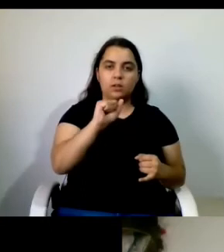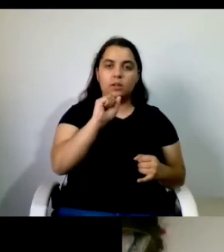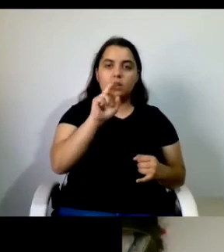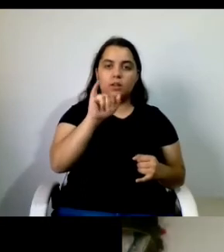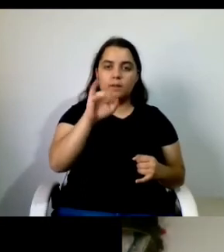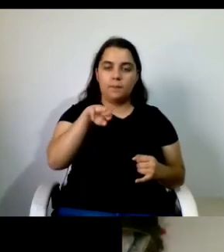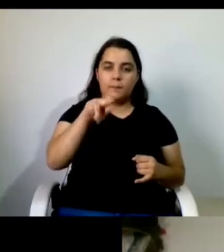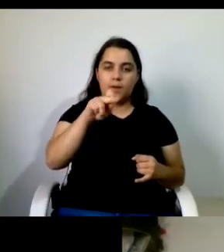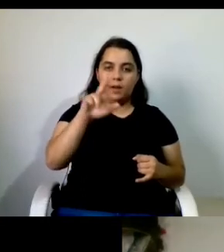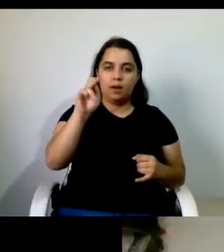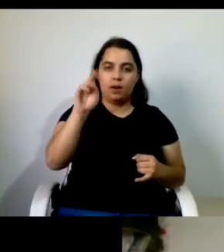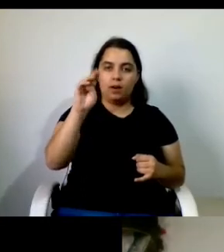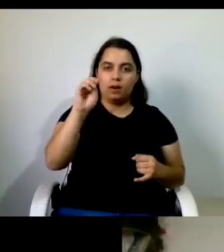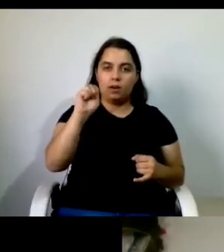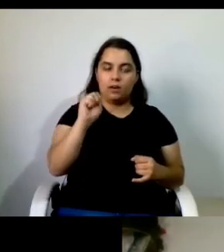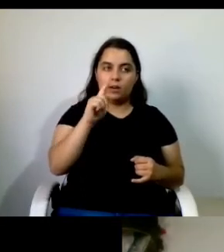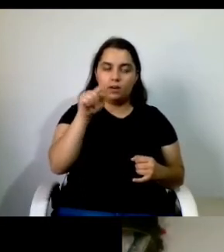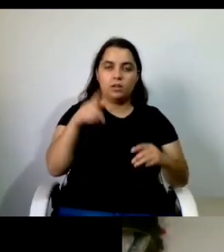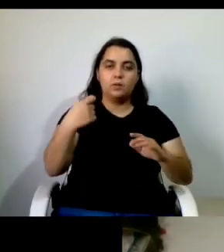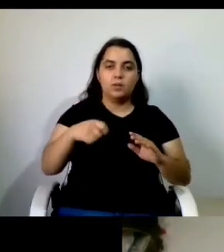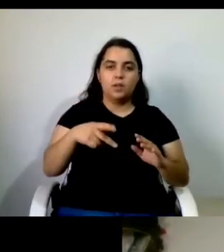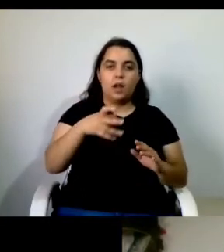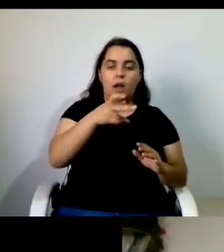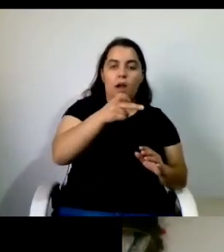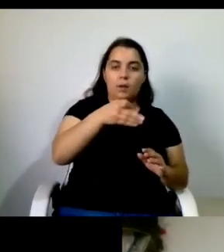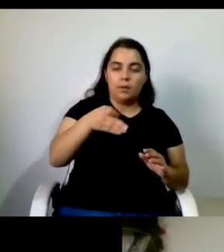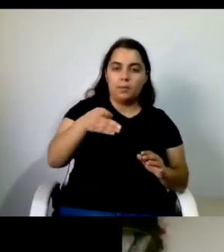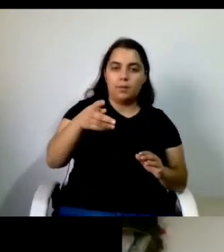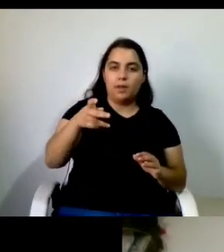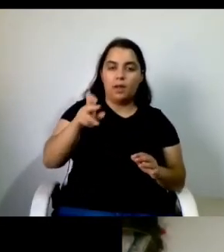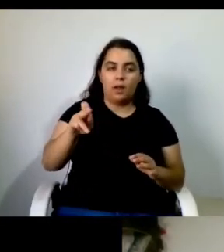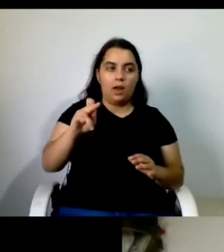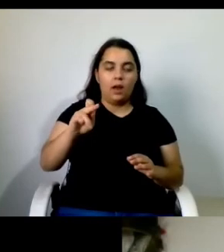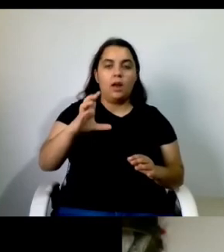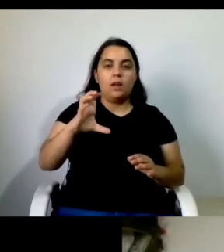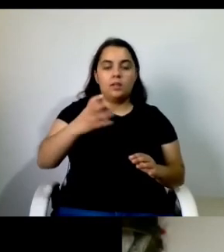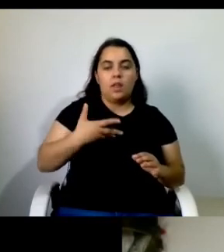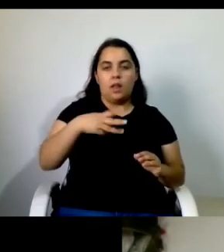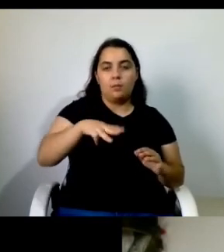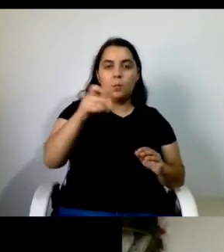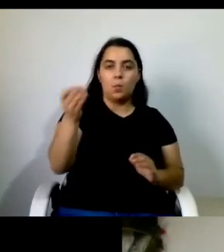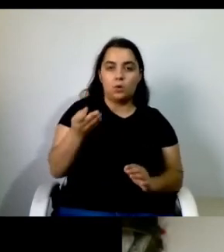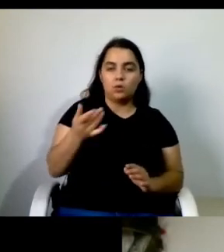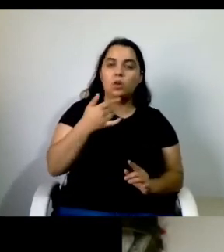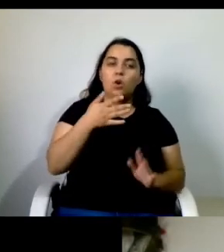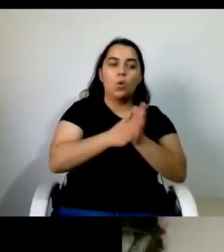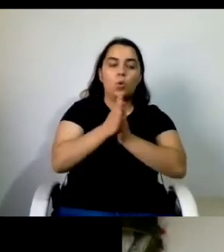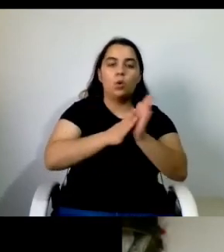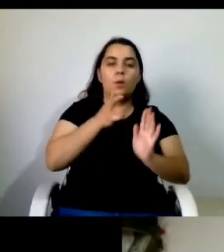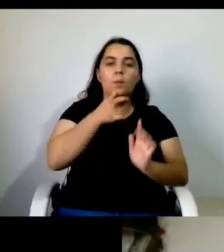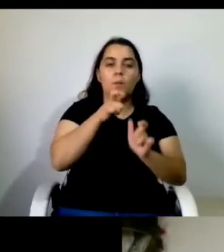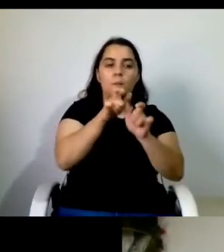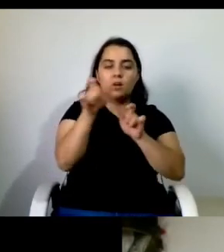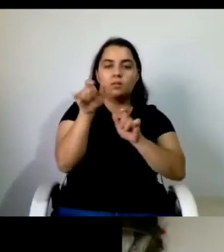Presidente da direção da APPA CDM do Porto vou utilizar as suas palavras a vida